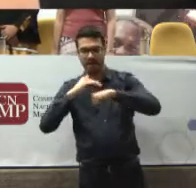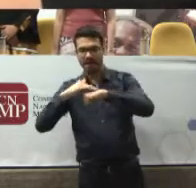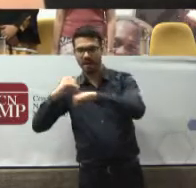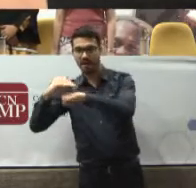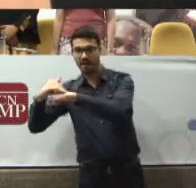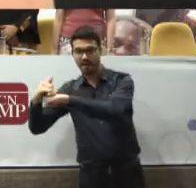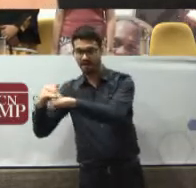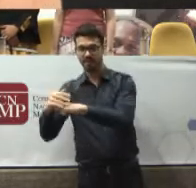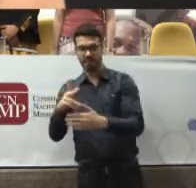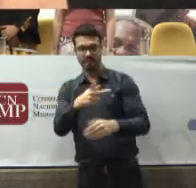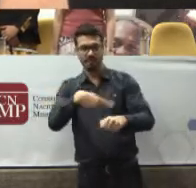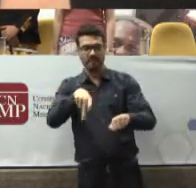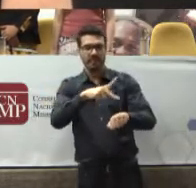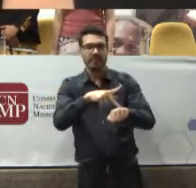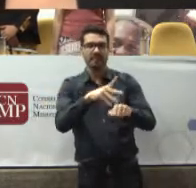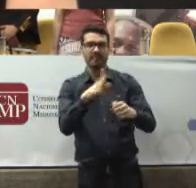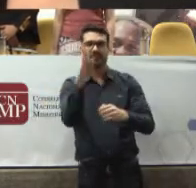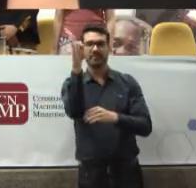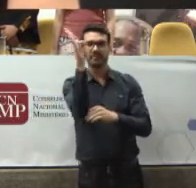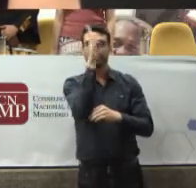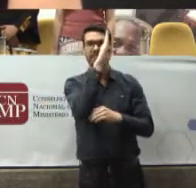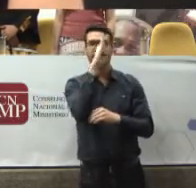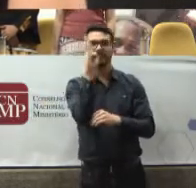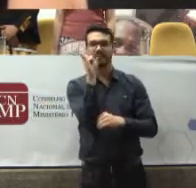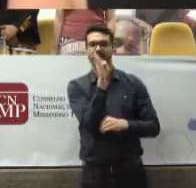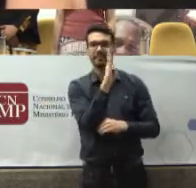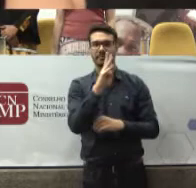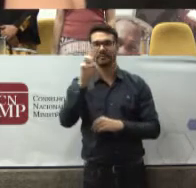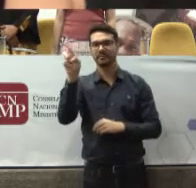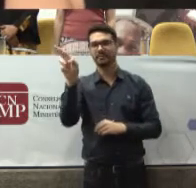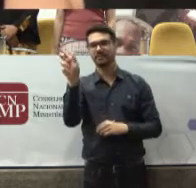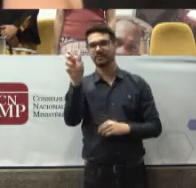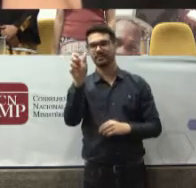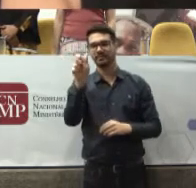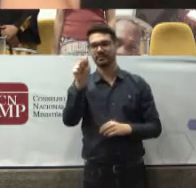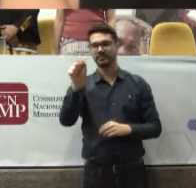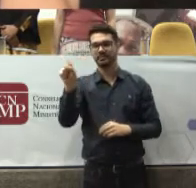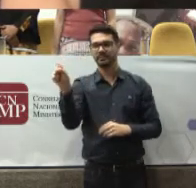deste sol é mais gentil Pátria amada, Brasil